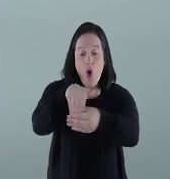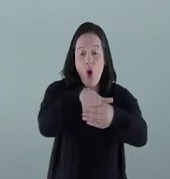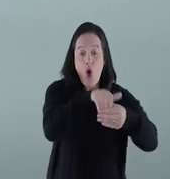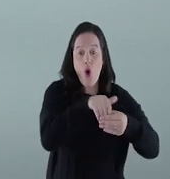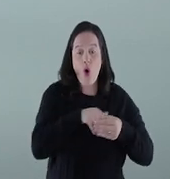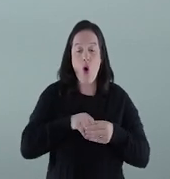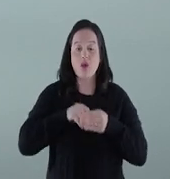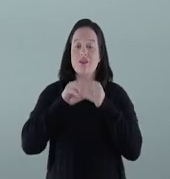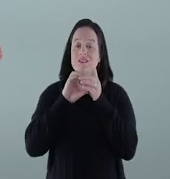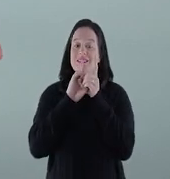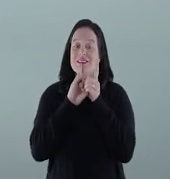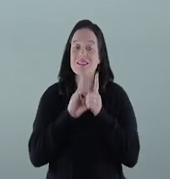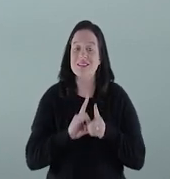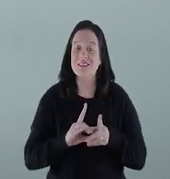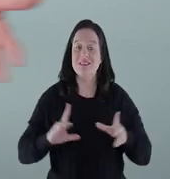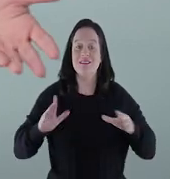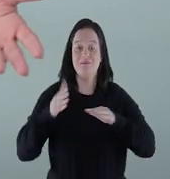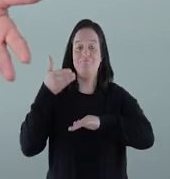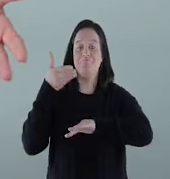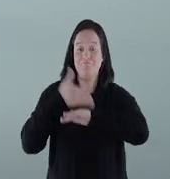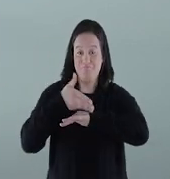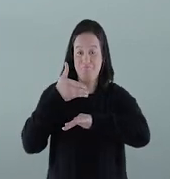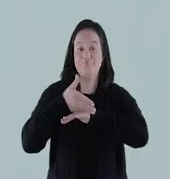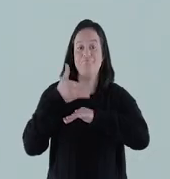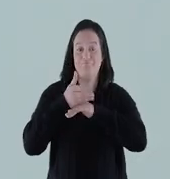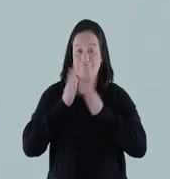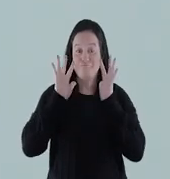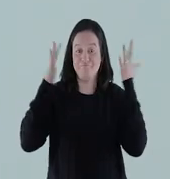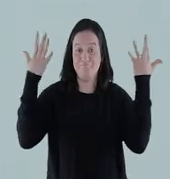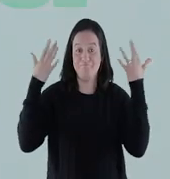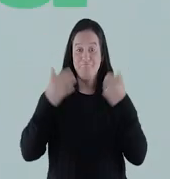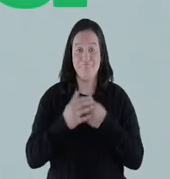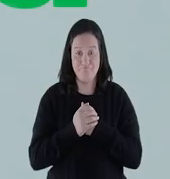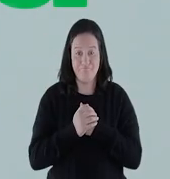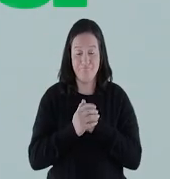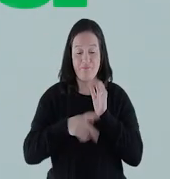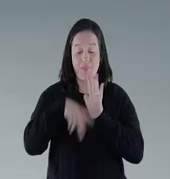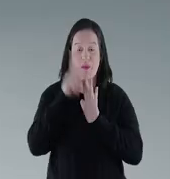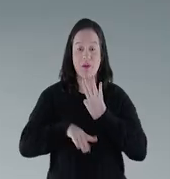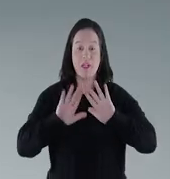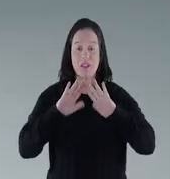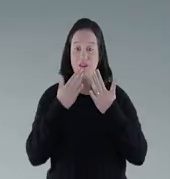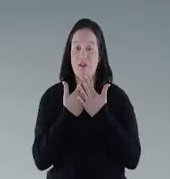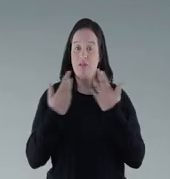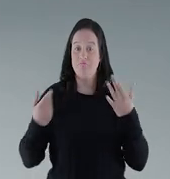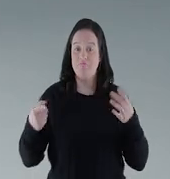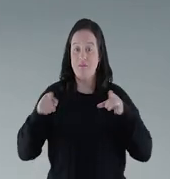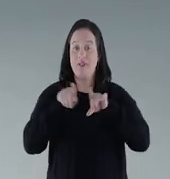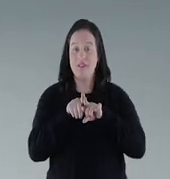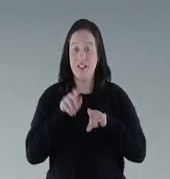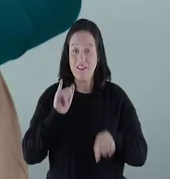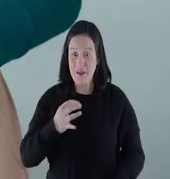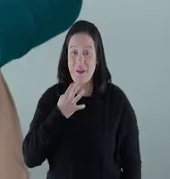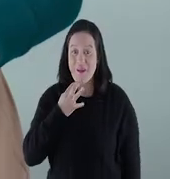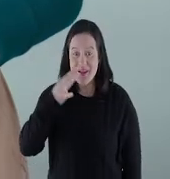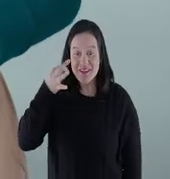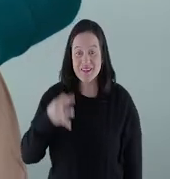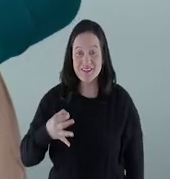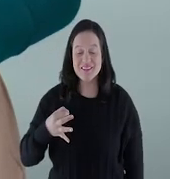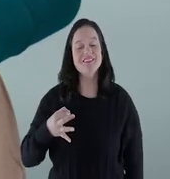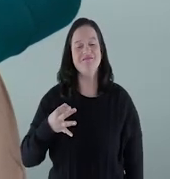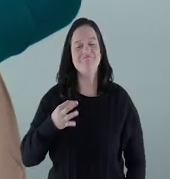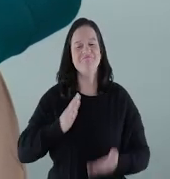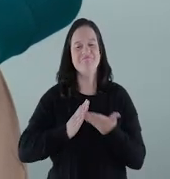de votação se querem ou não participar. É uma decisão democrática. Projeto Parceiro da Escola. Quem